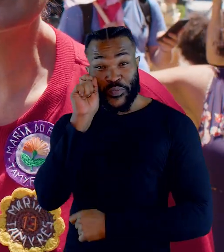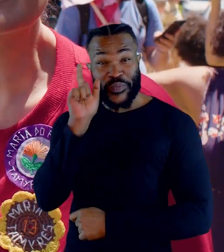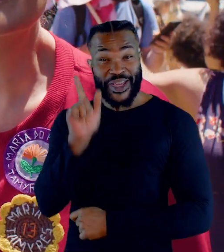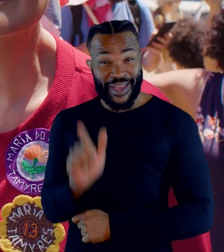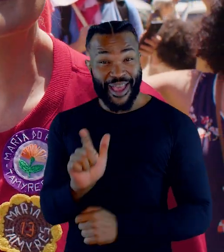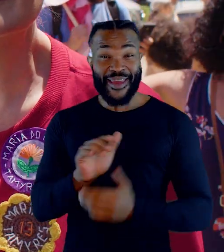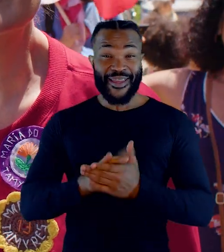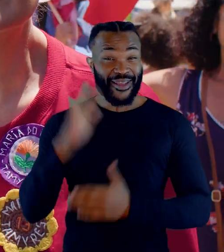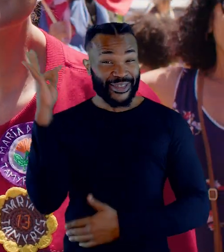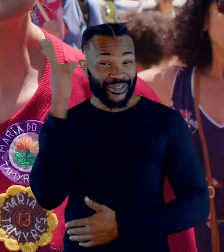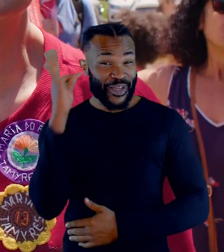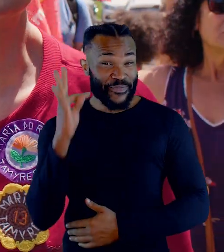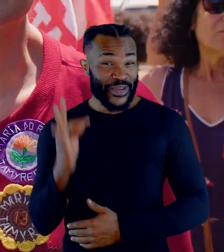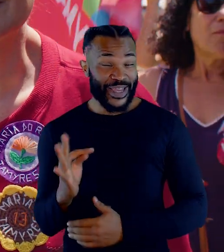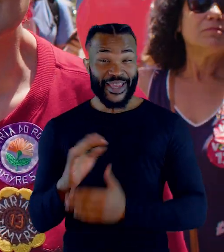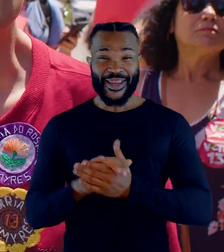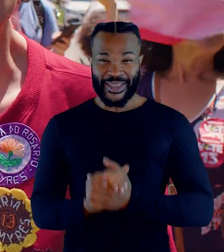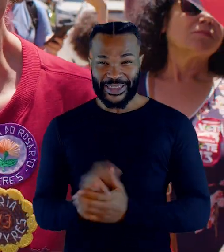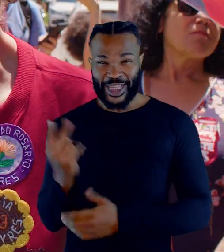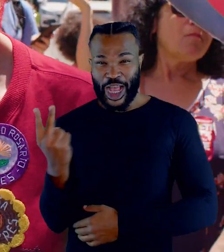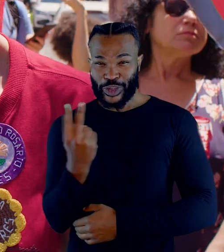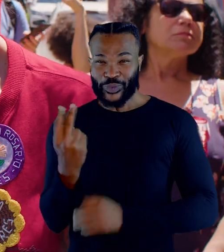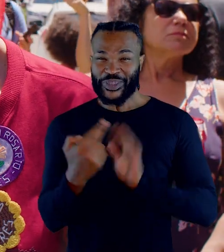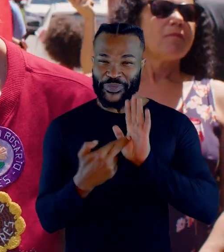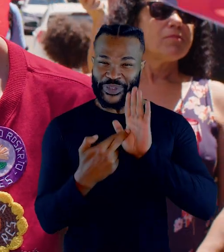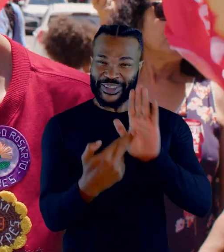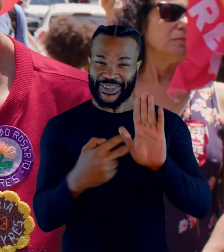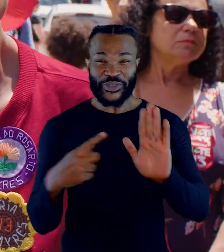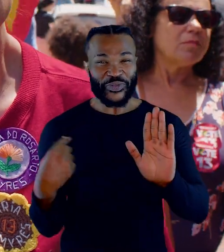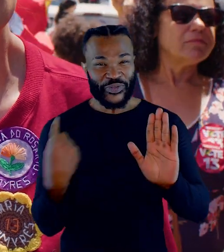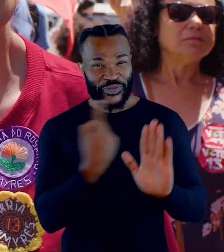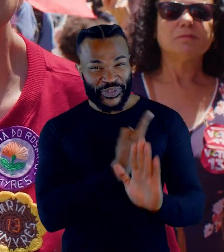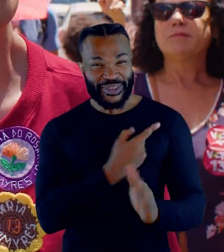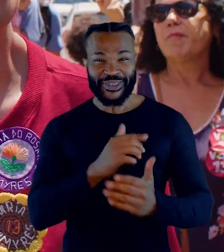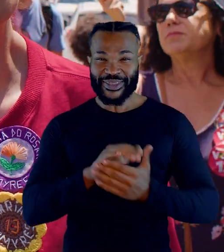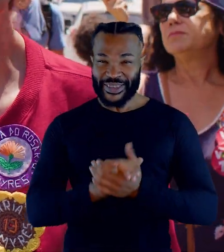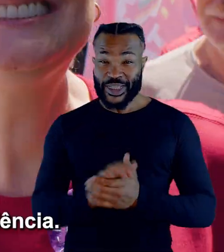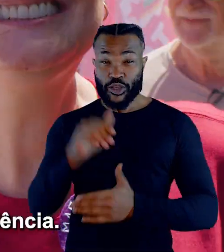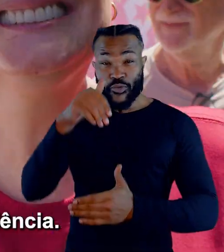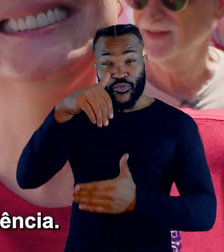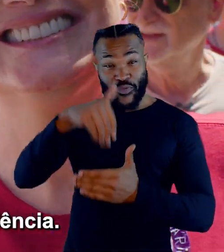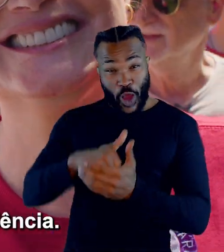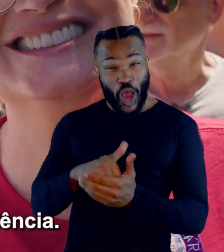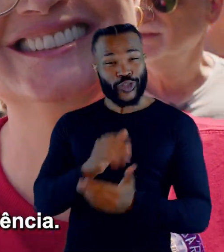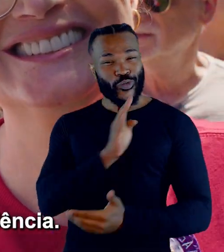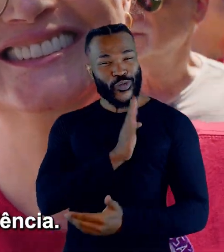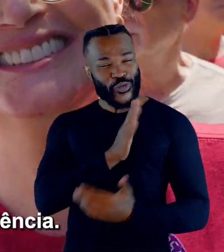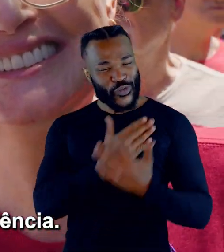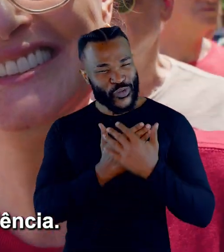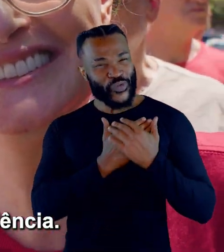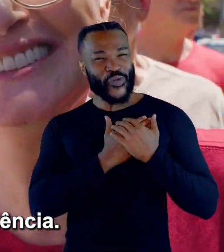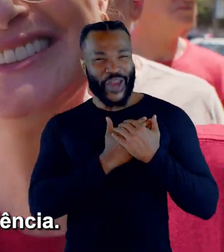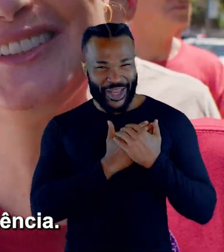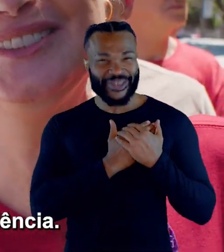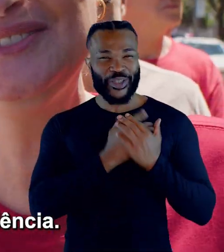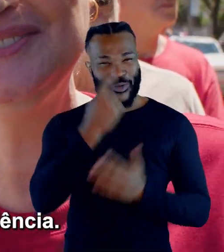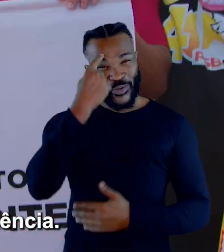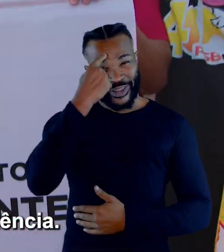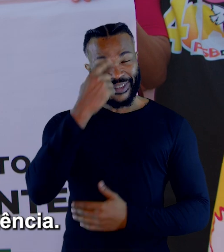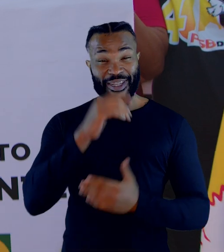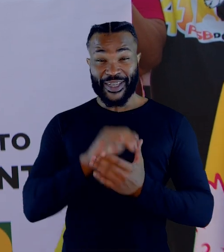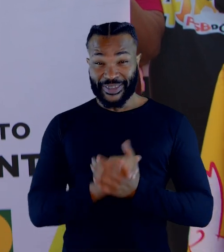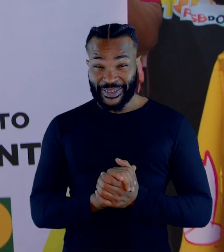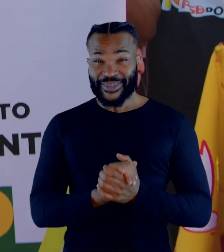é a Maria do Rosário, a Talires, não é? Para elas nos representarem. Que eu vou votar com o coração e com a